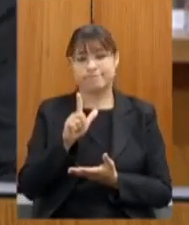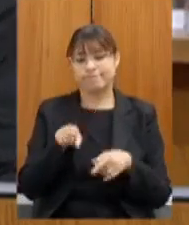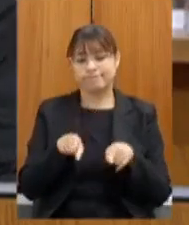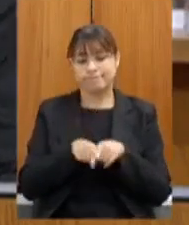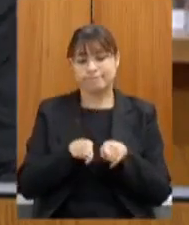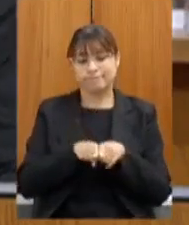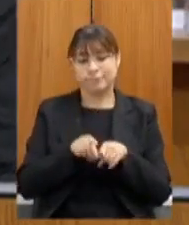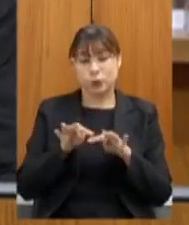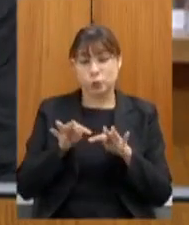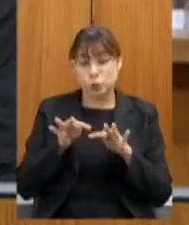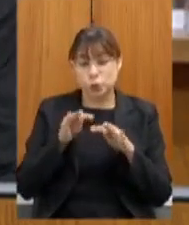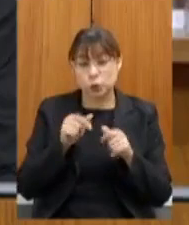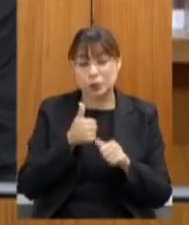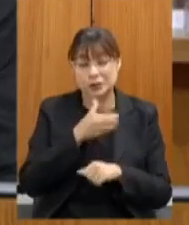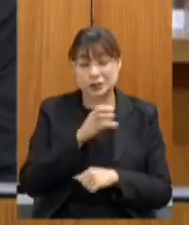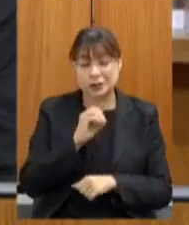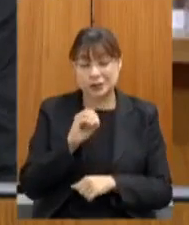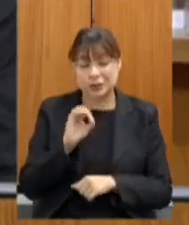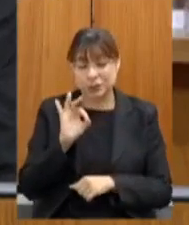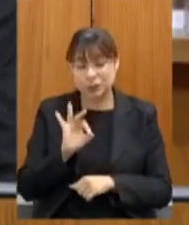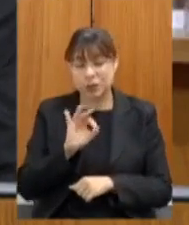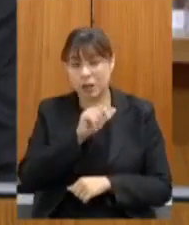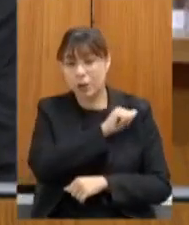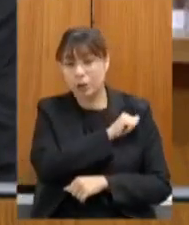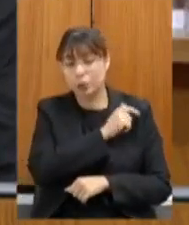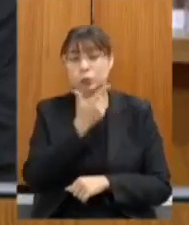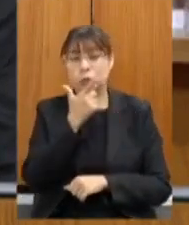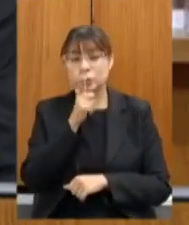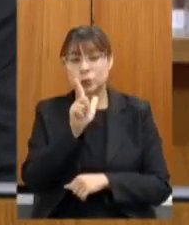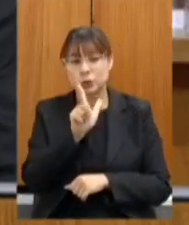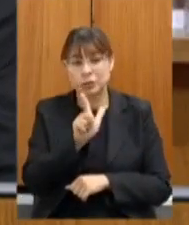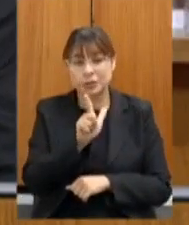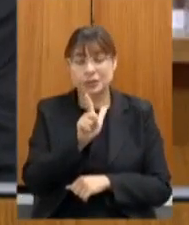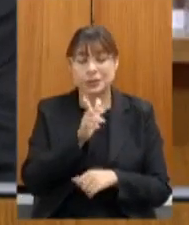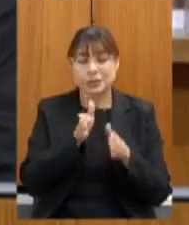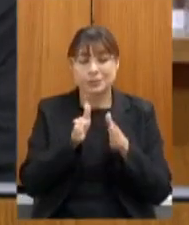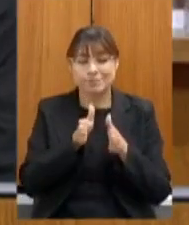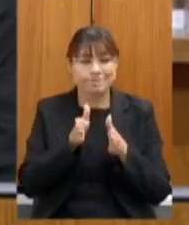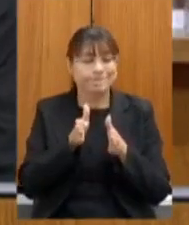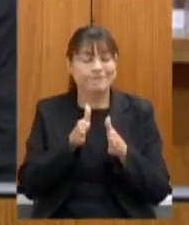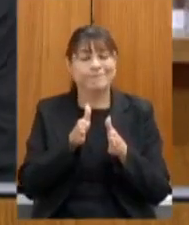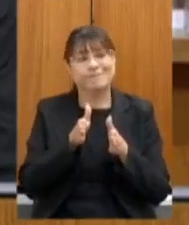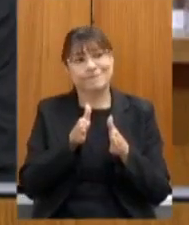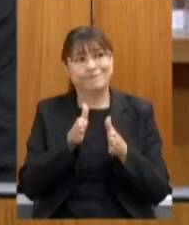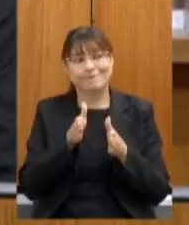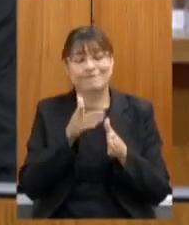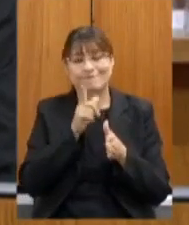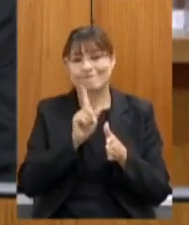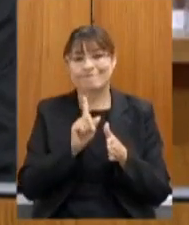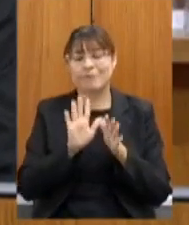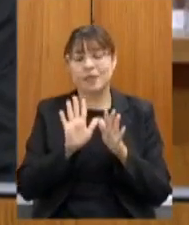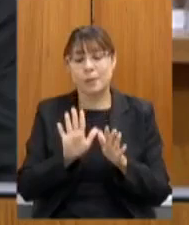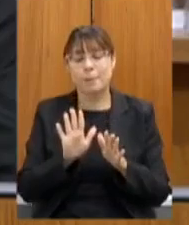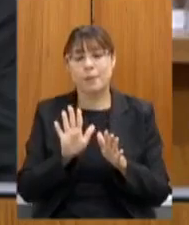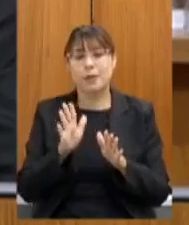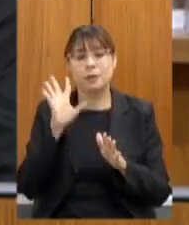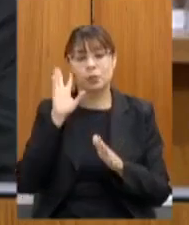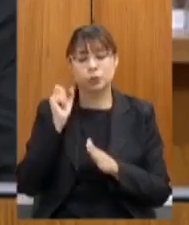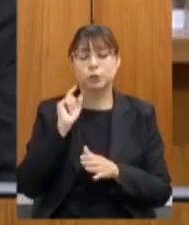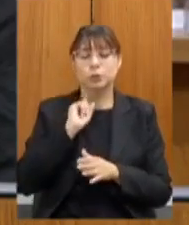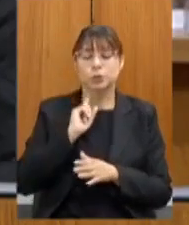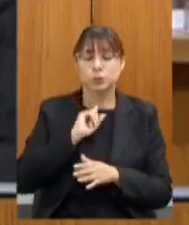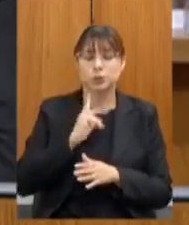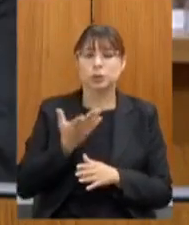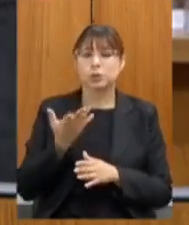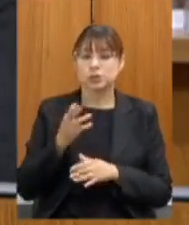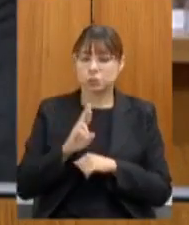100% a totalidade dos alunos mas eu acho que na média Minas se tornou referência nessa